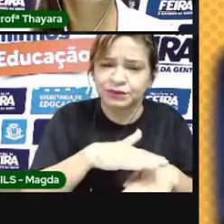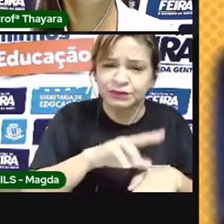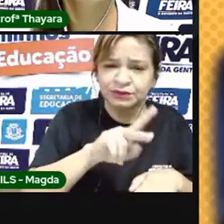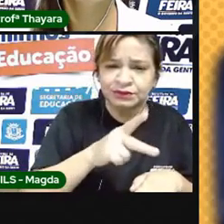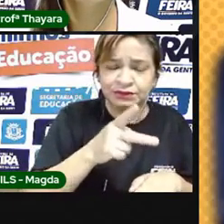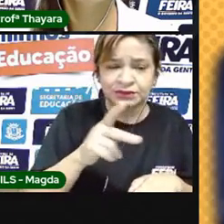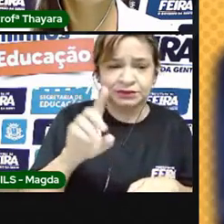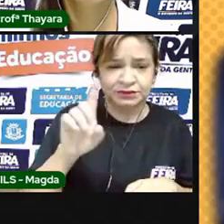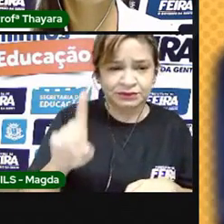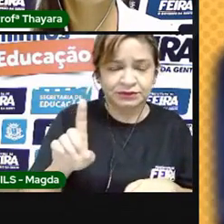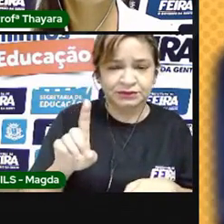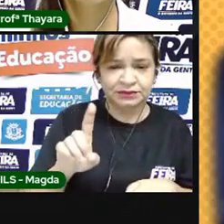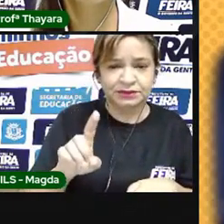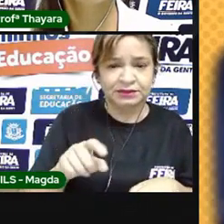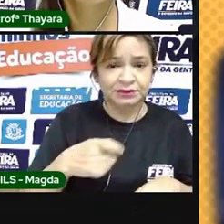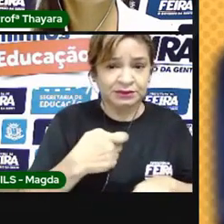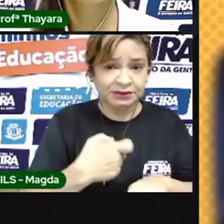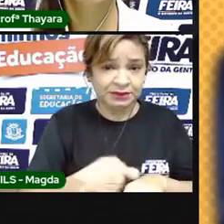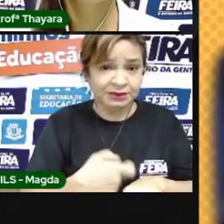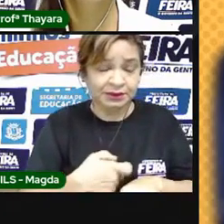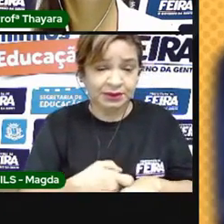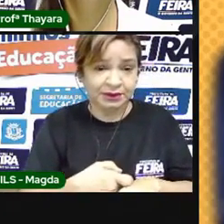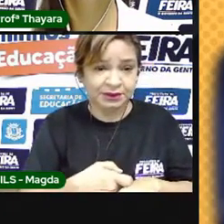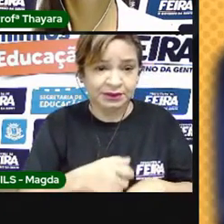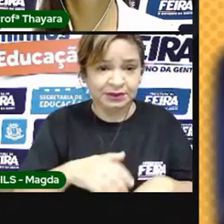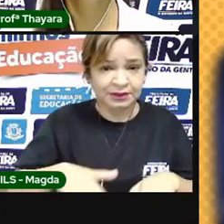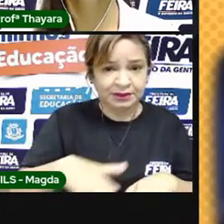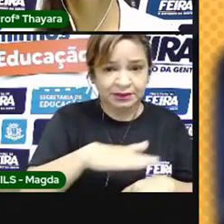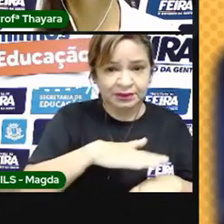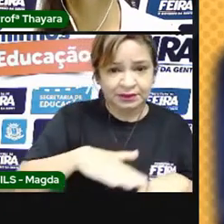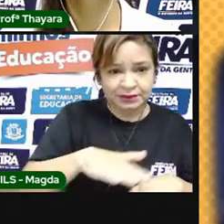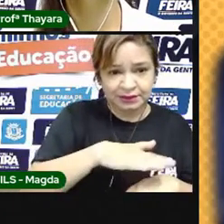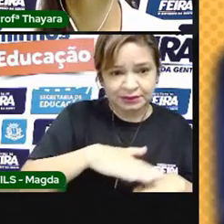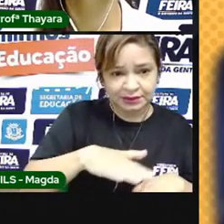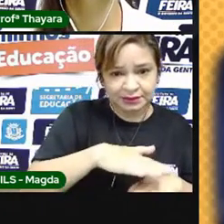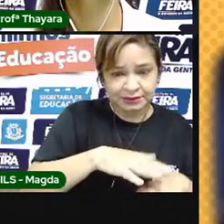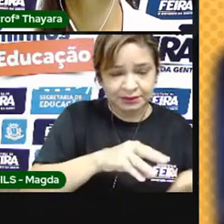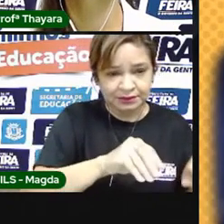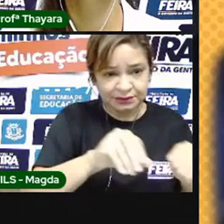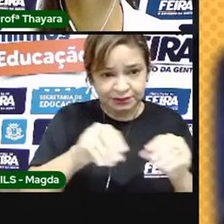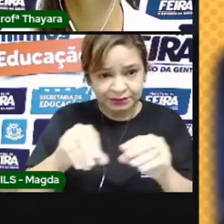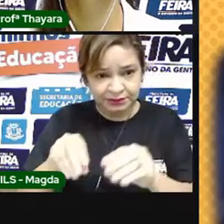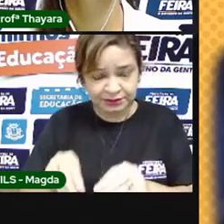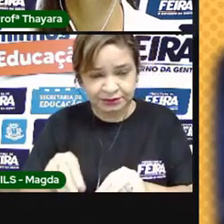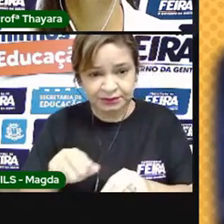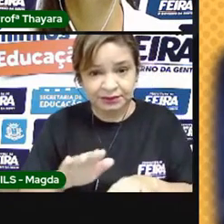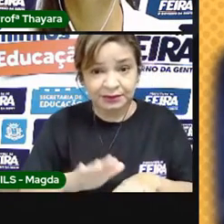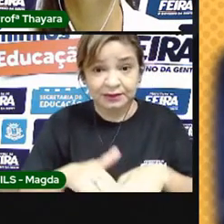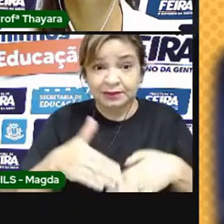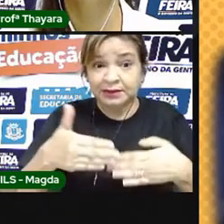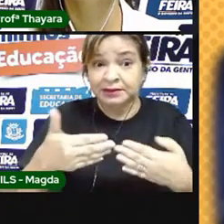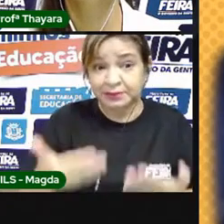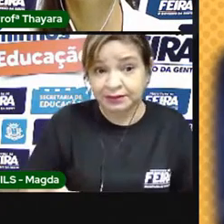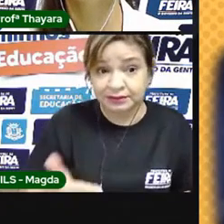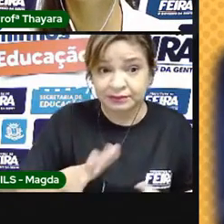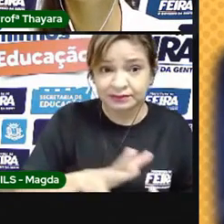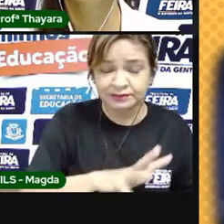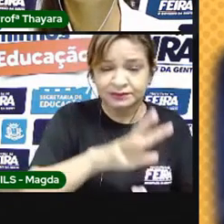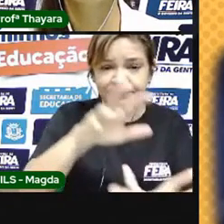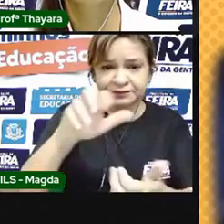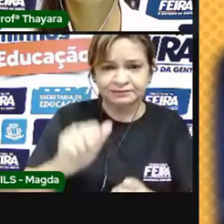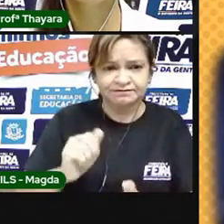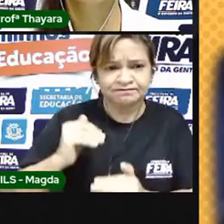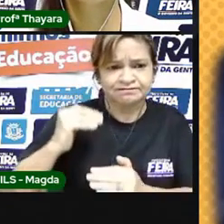e a parte de Terra chamamos de crosta terrestre. Mas a superfície do nosso planeta vai